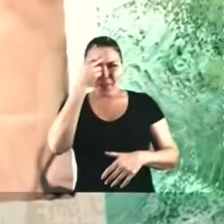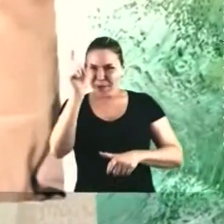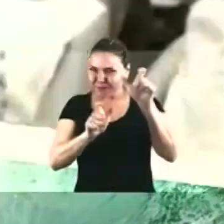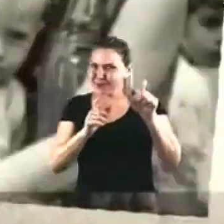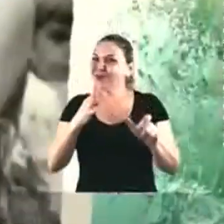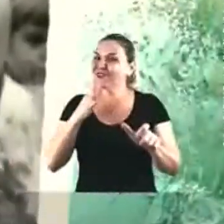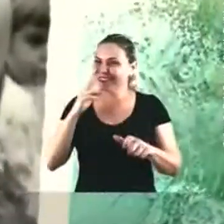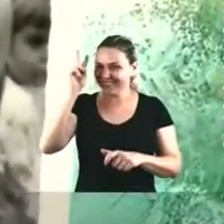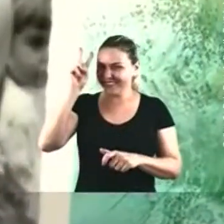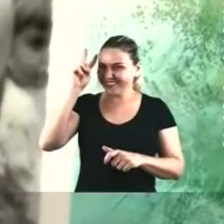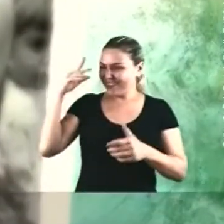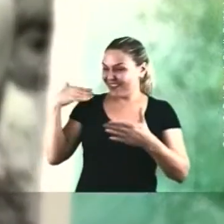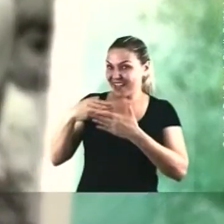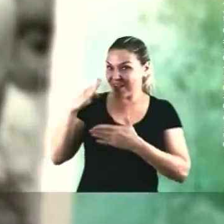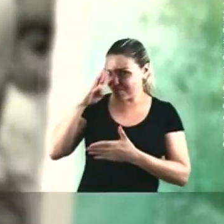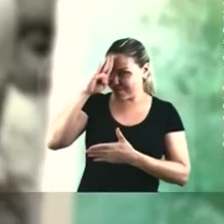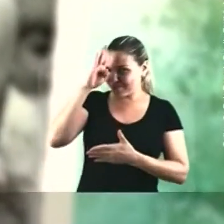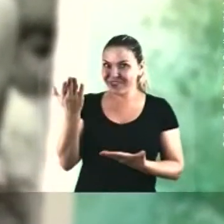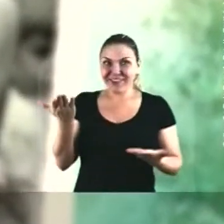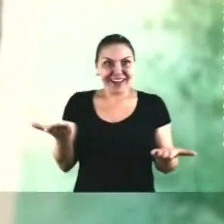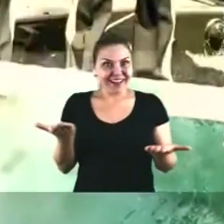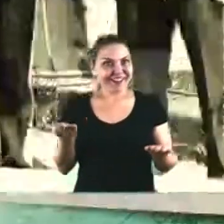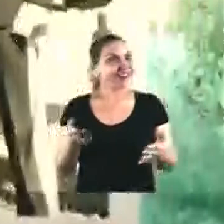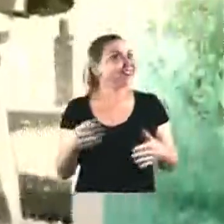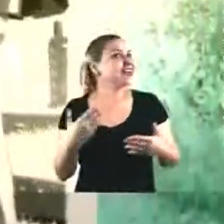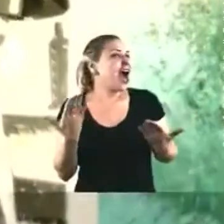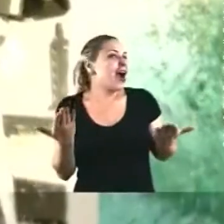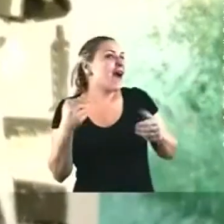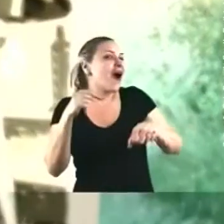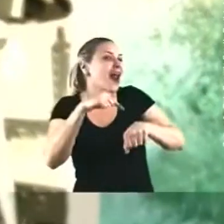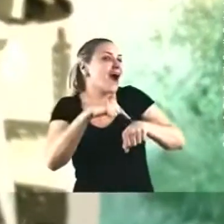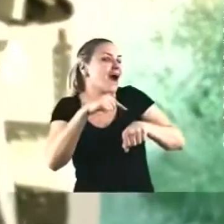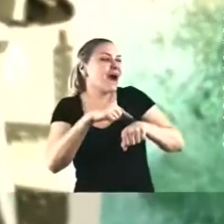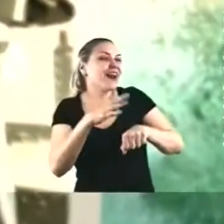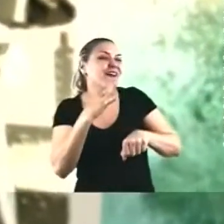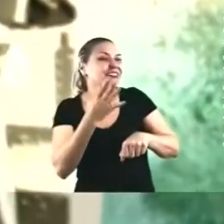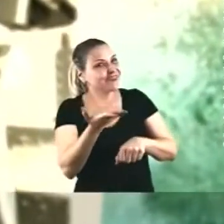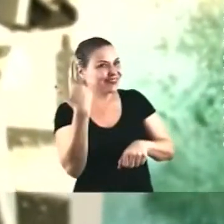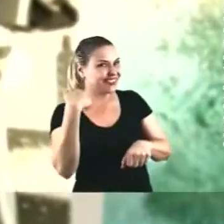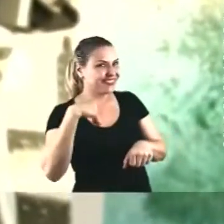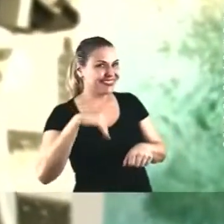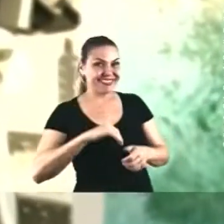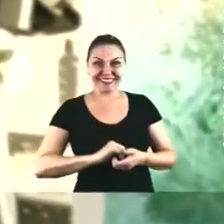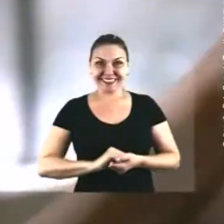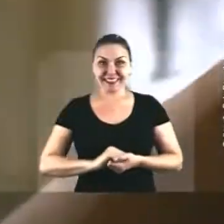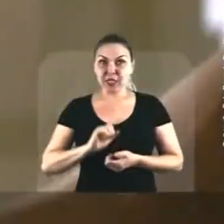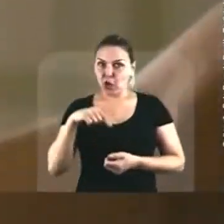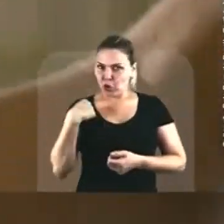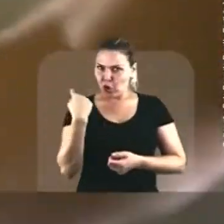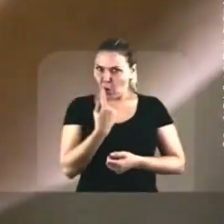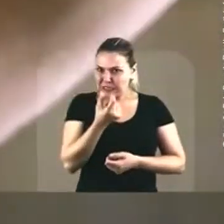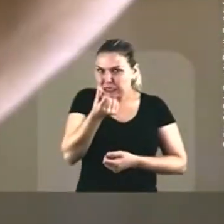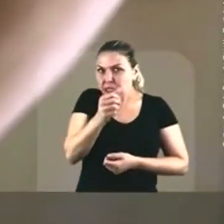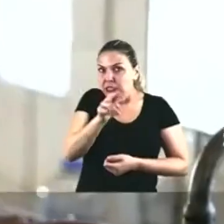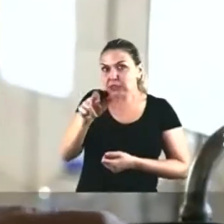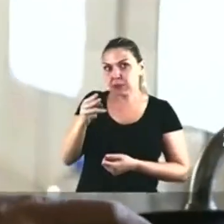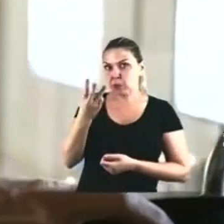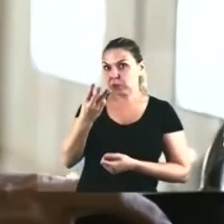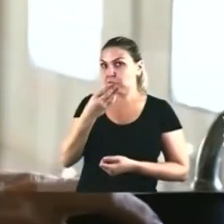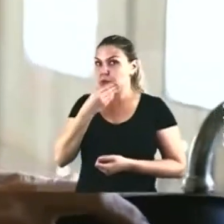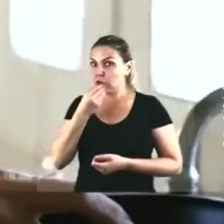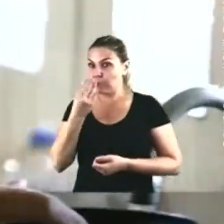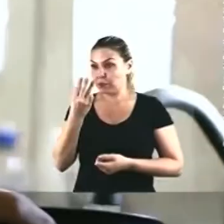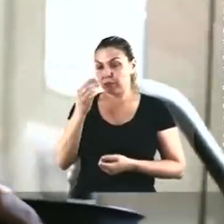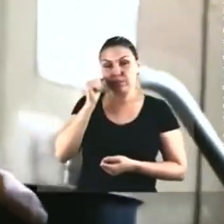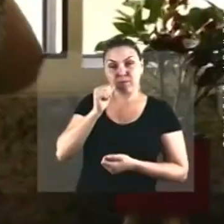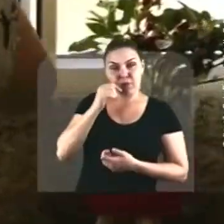história do nosso presidente Então, tá na hora de conhecer Nós somos inteiros, irmãos Três homens e três